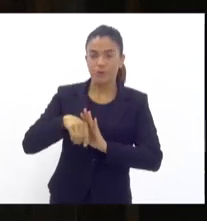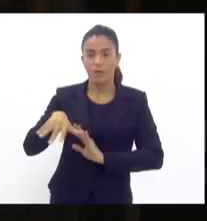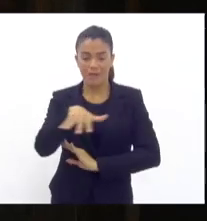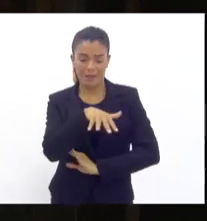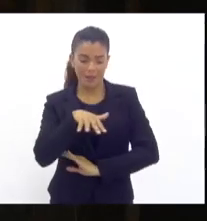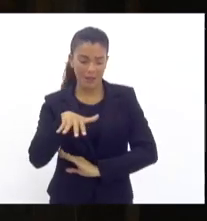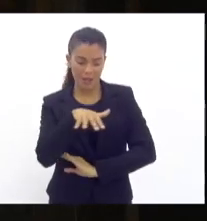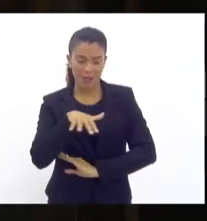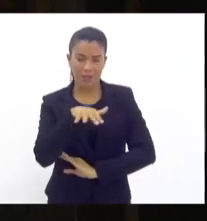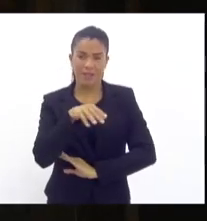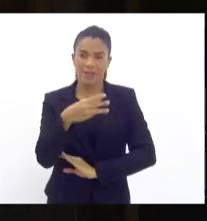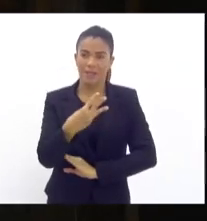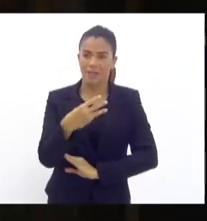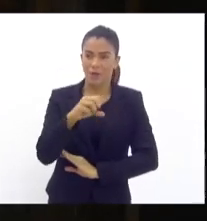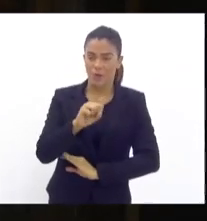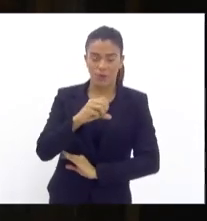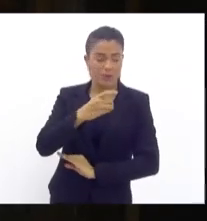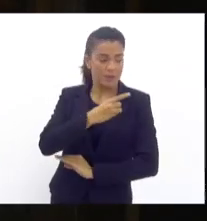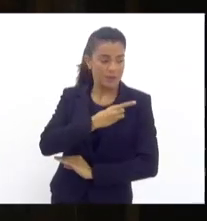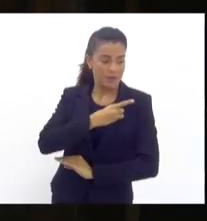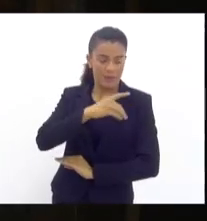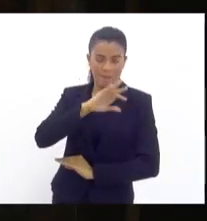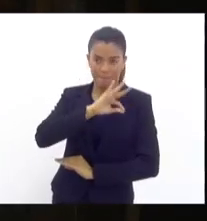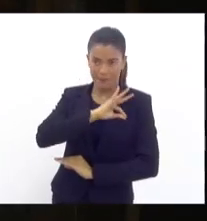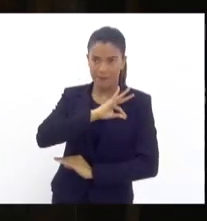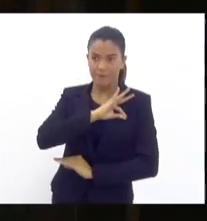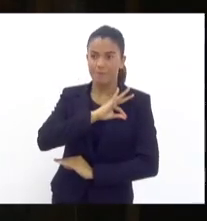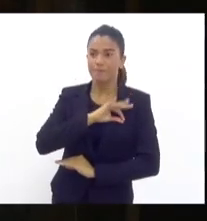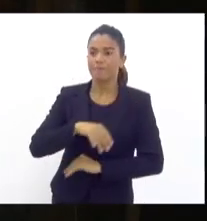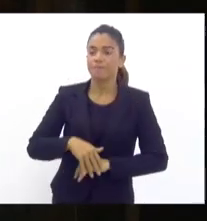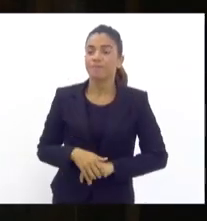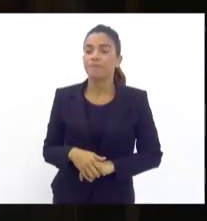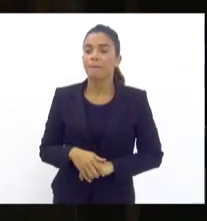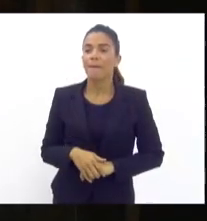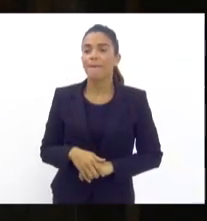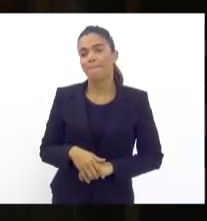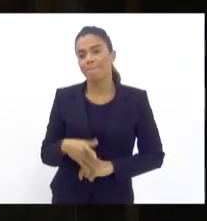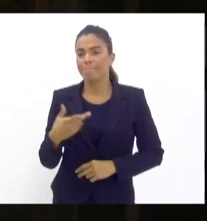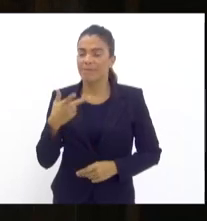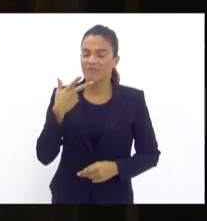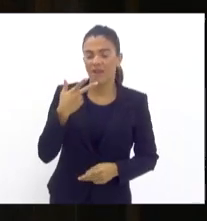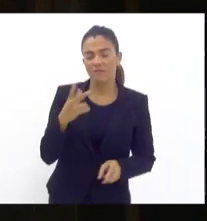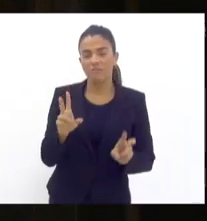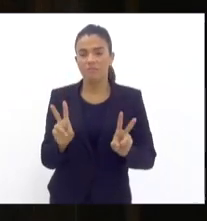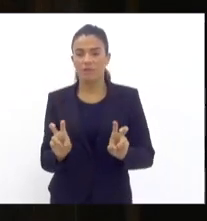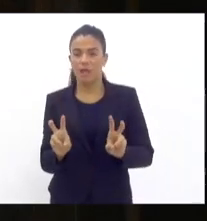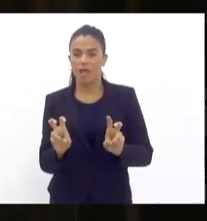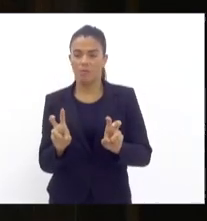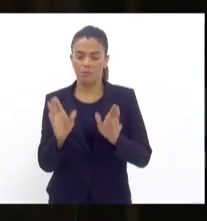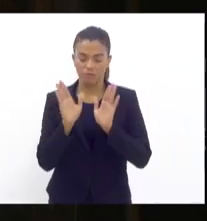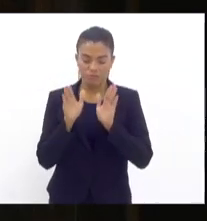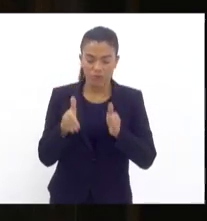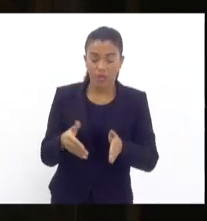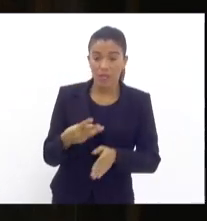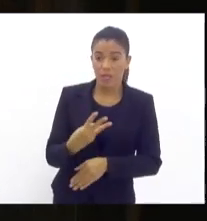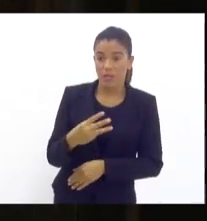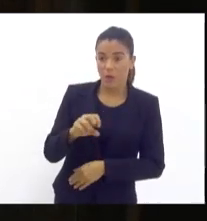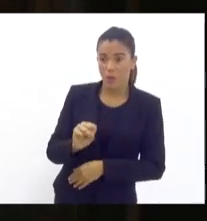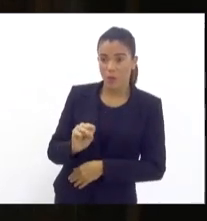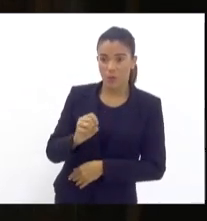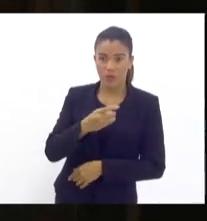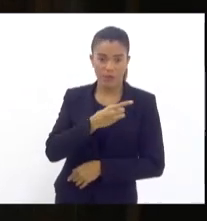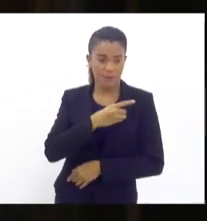38DP, só para conhecimento ilustrar, tanto se fala que o tema mais central aqui é 38DP Bras de Pina,